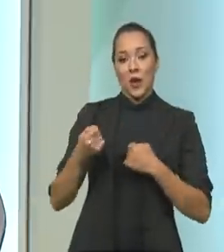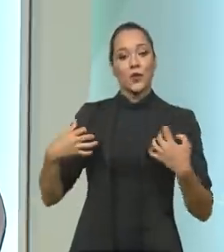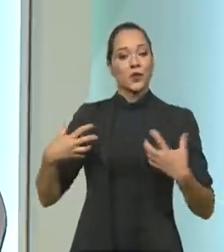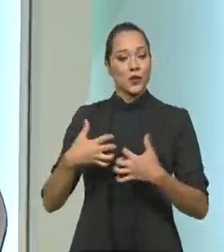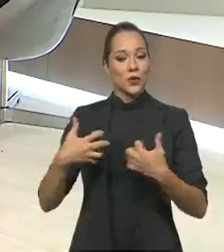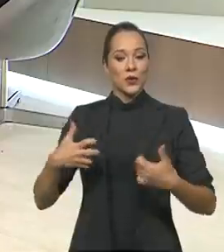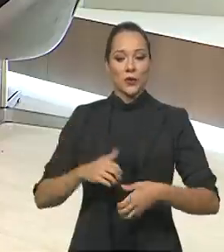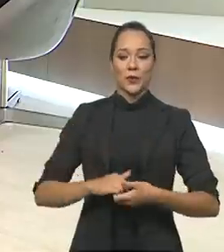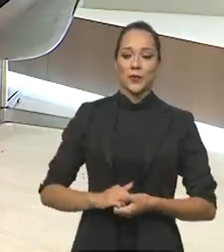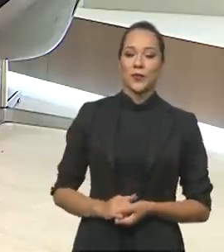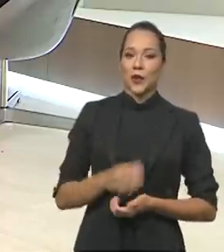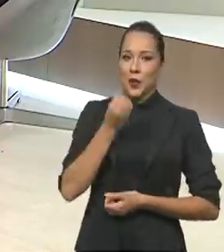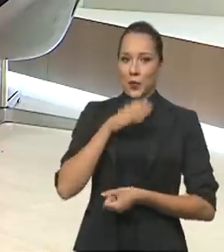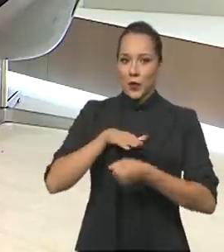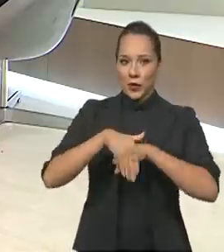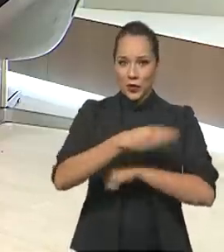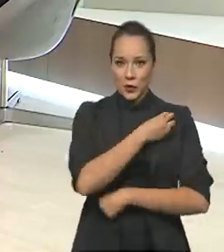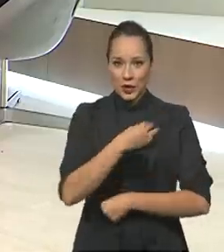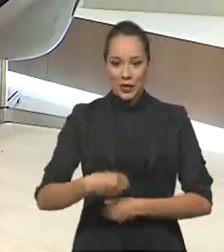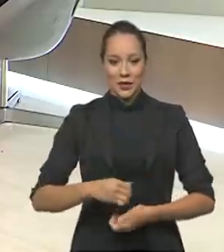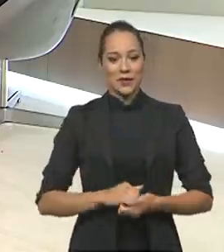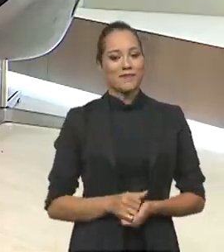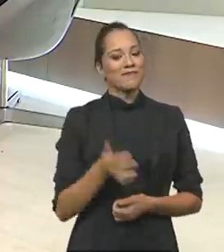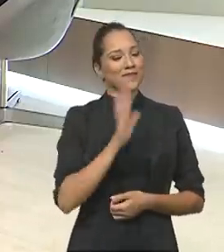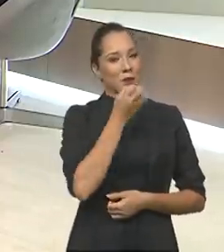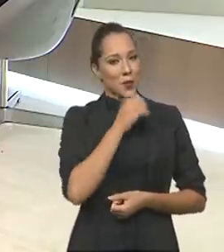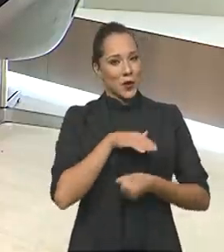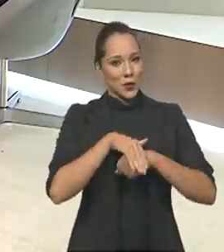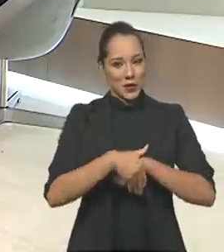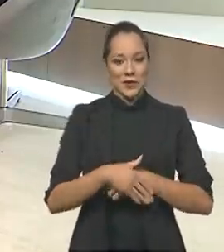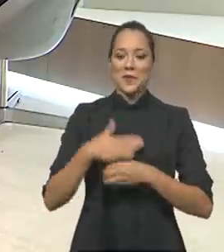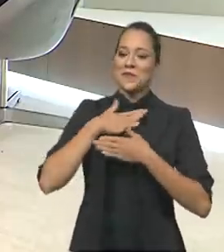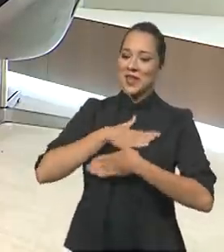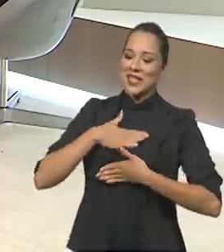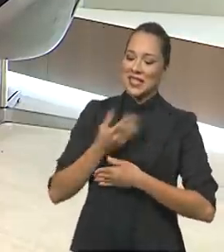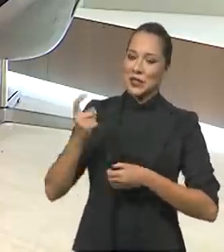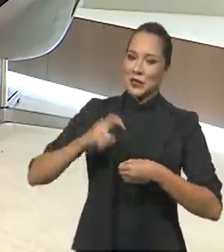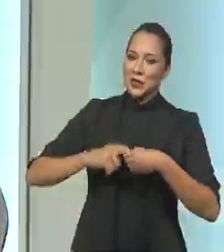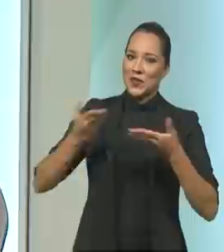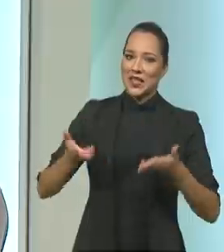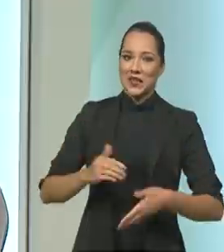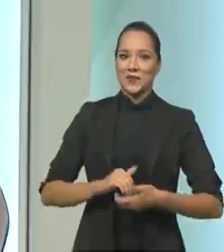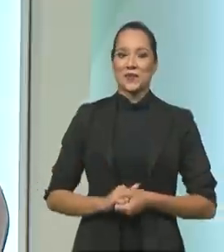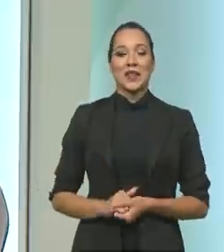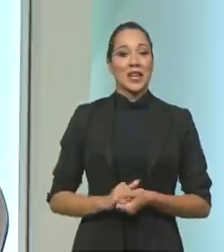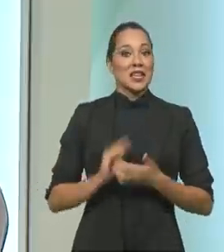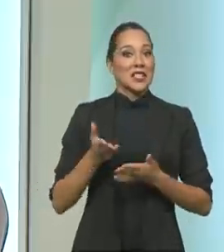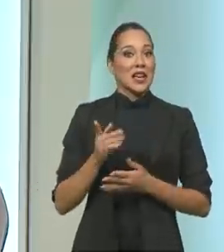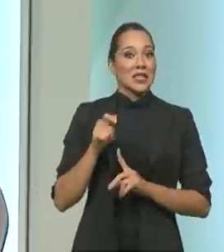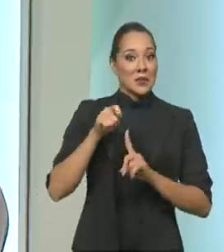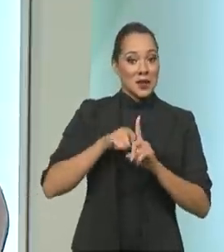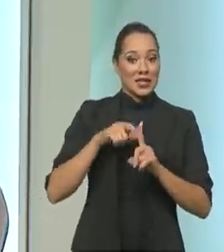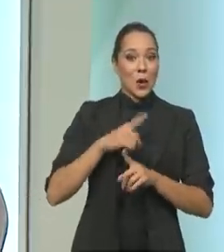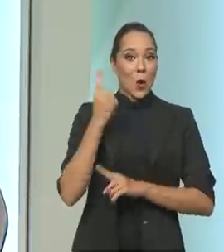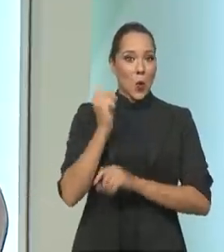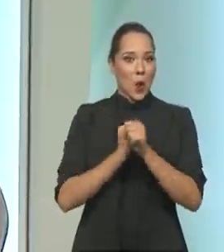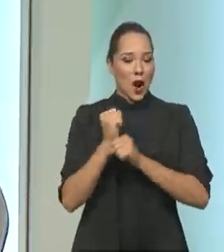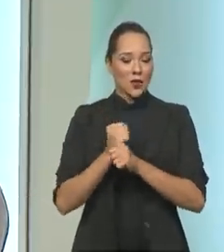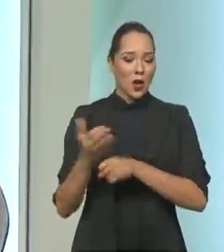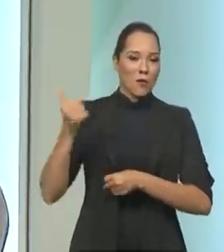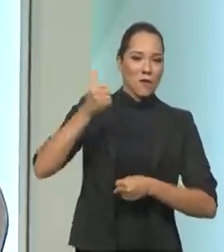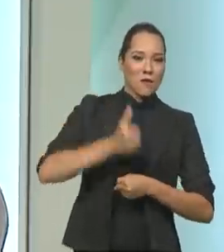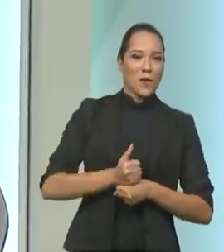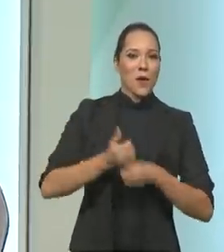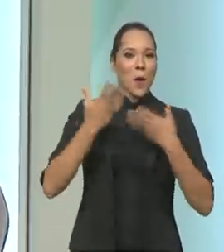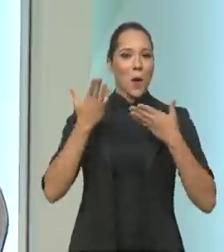Machado. Boa noite, ministro. Boa noite, Paulinho. É um prazer de novo estar aqui. Esse mês que faz um ano que eu assumi o Ministério do Turismo.